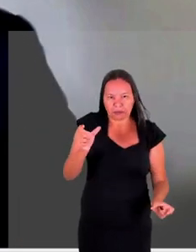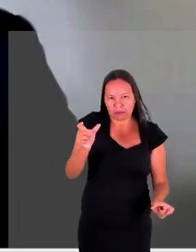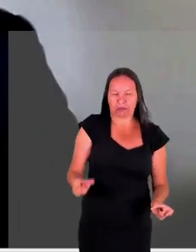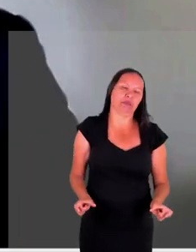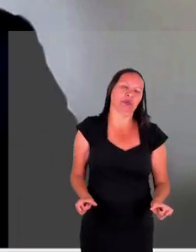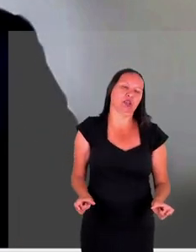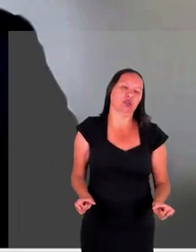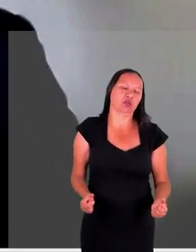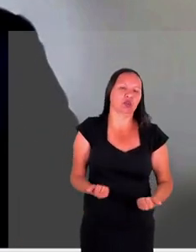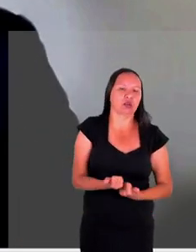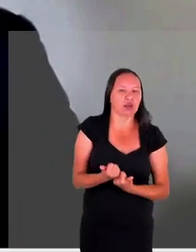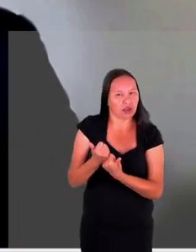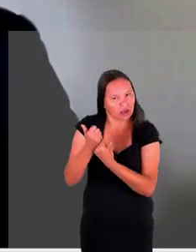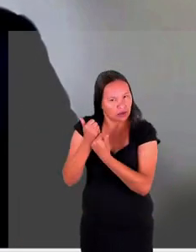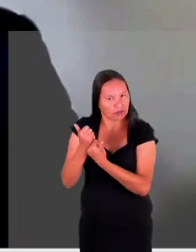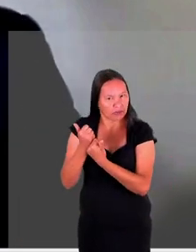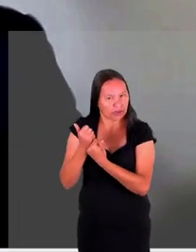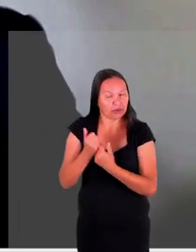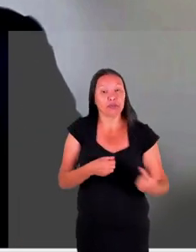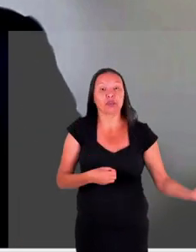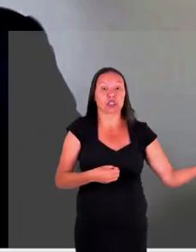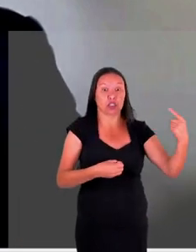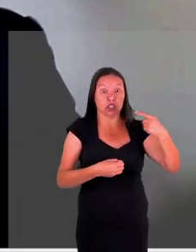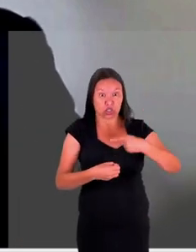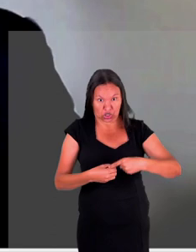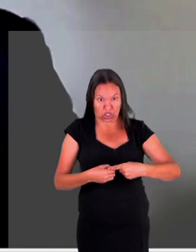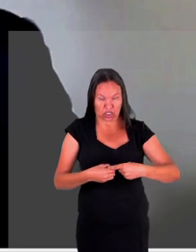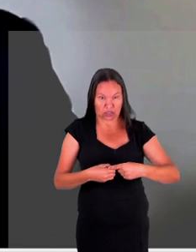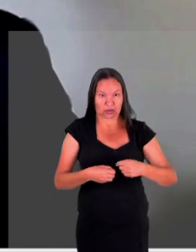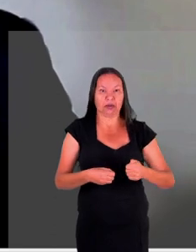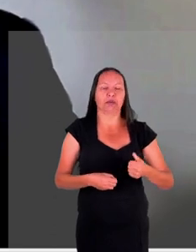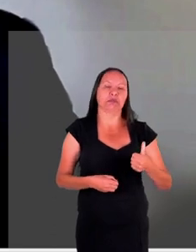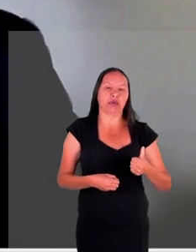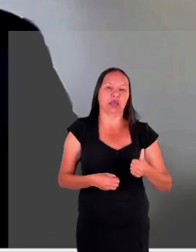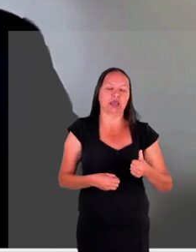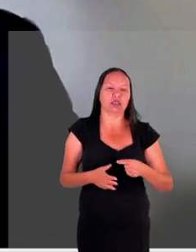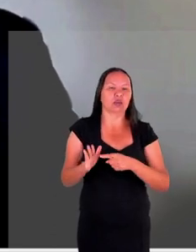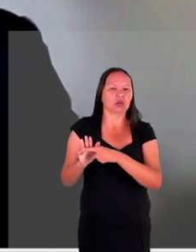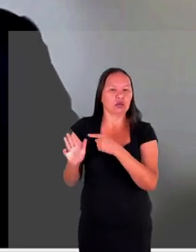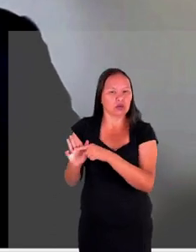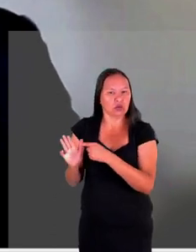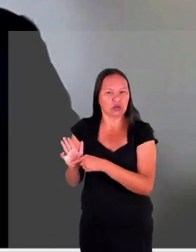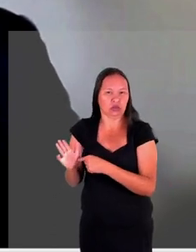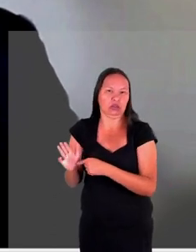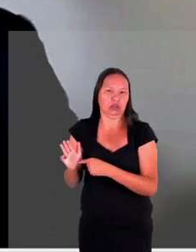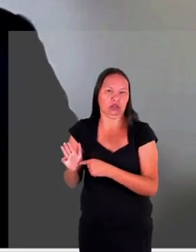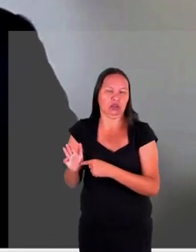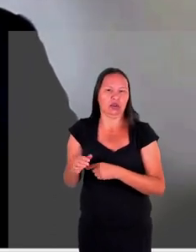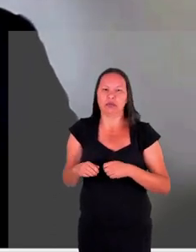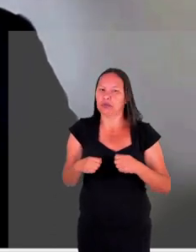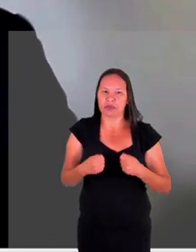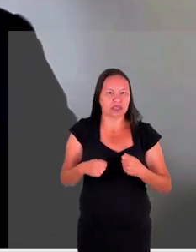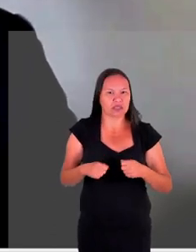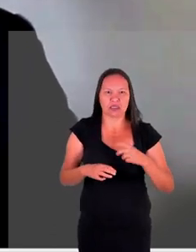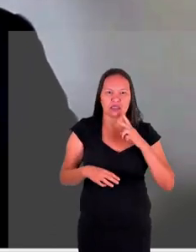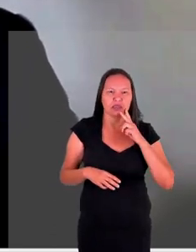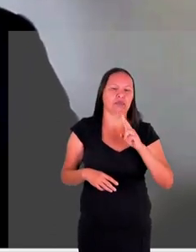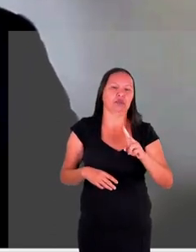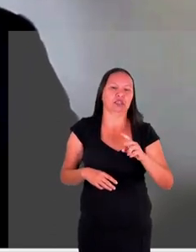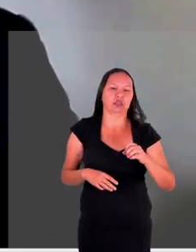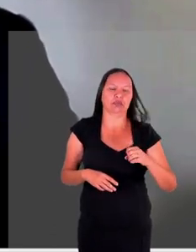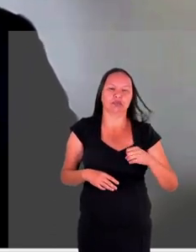imediato de todos os quadros que nos chegam mas ainda assim eu anotaria que não há que se perquerir além